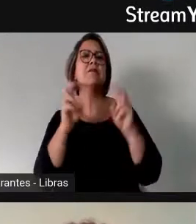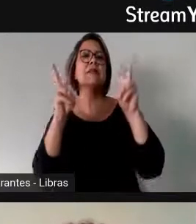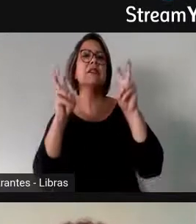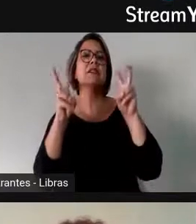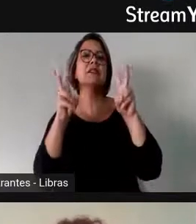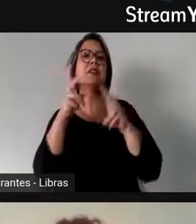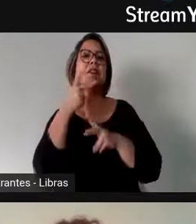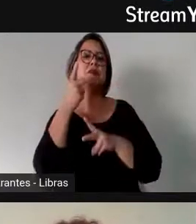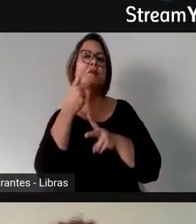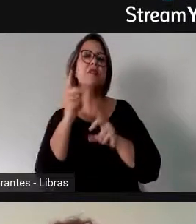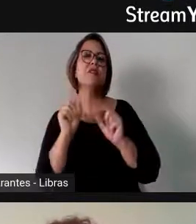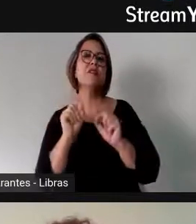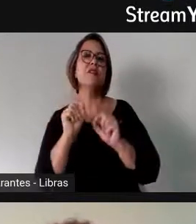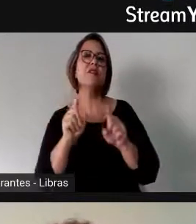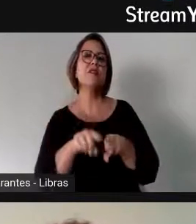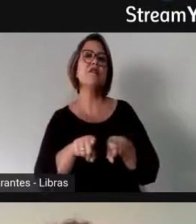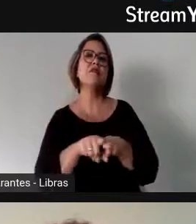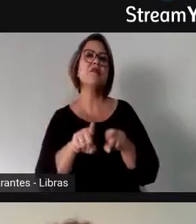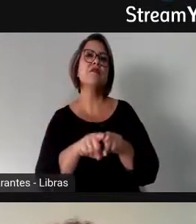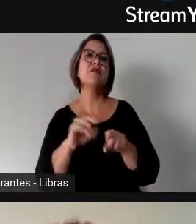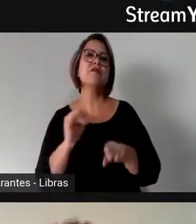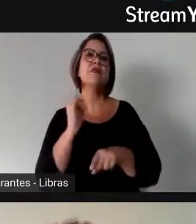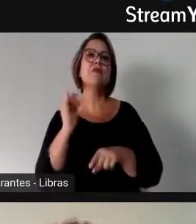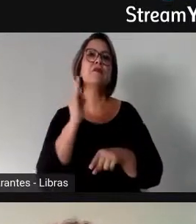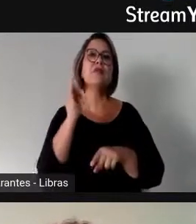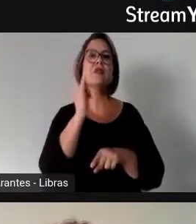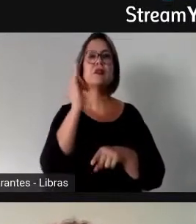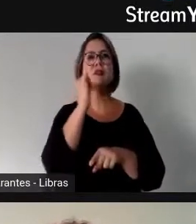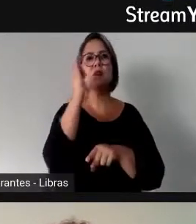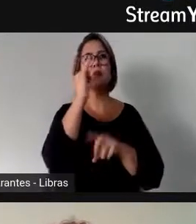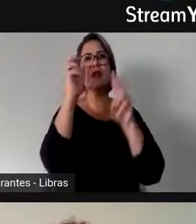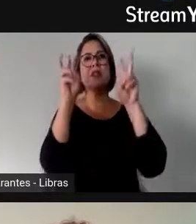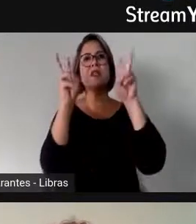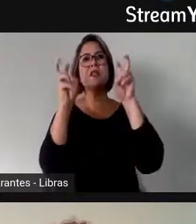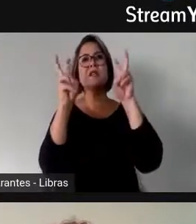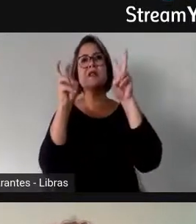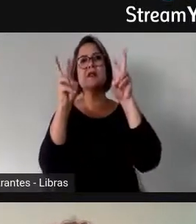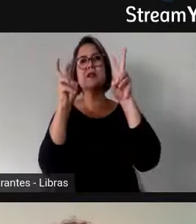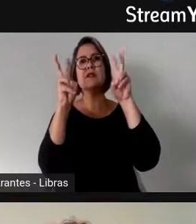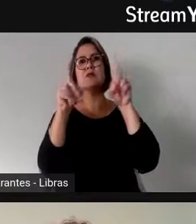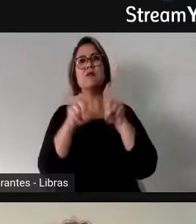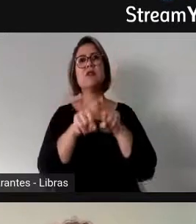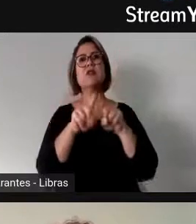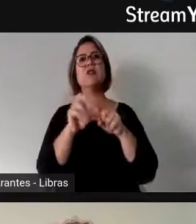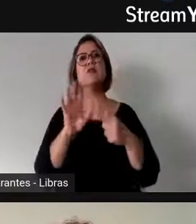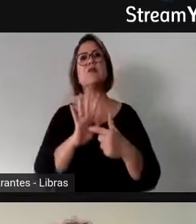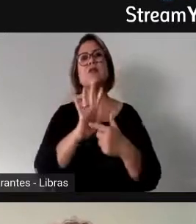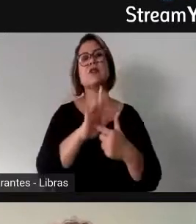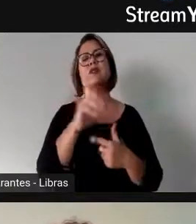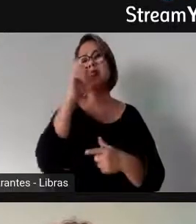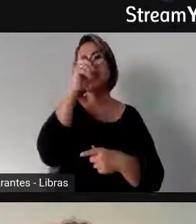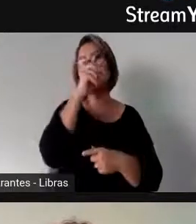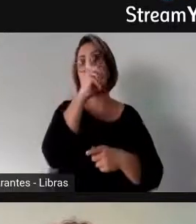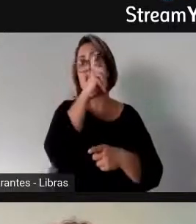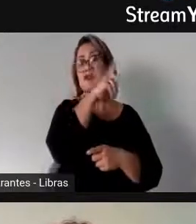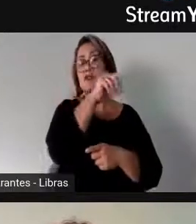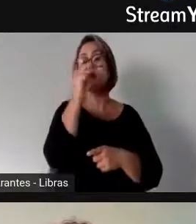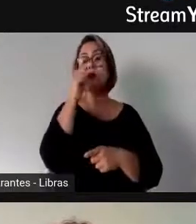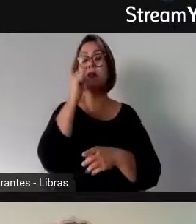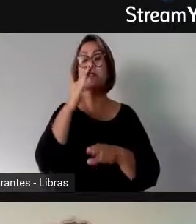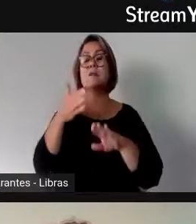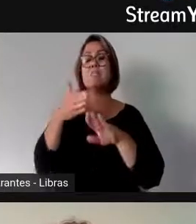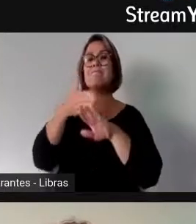que foi importantíssimo, a Hermes ainda, você ter abordado essa dificuldade da mulher negra, em particular,